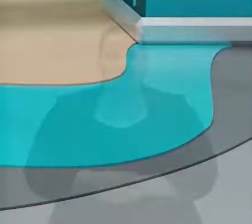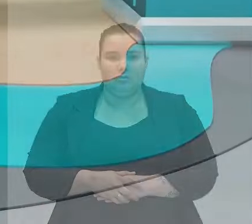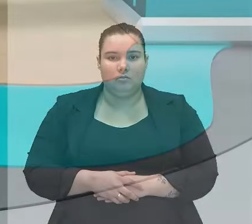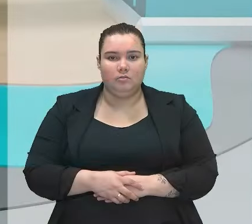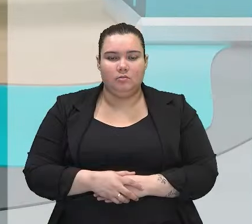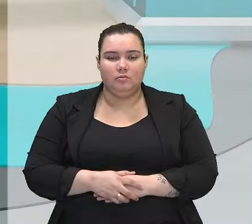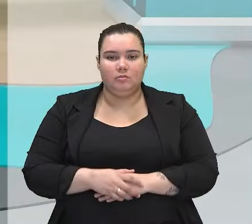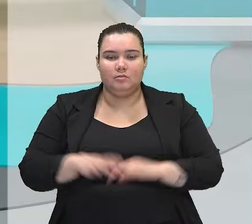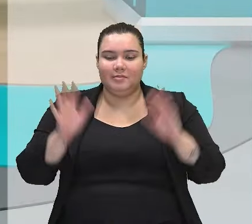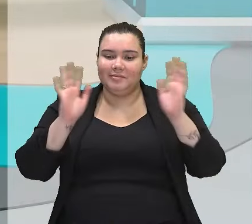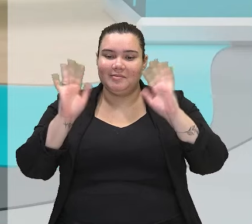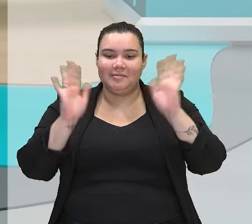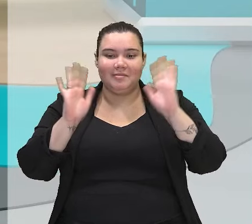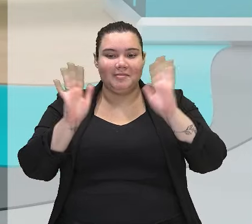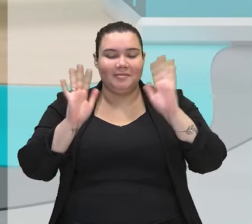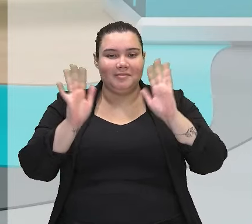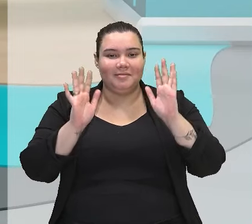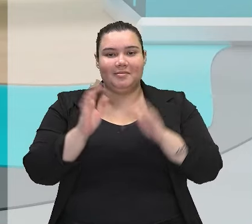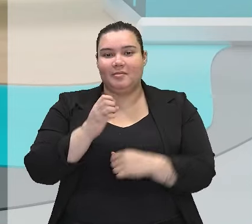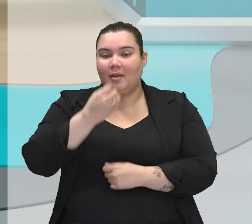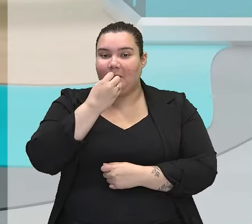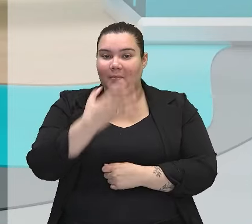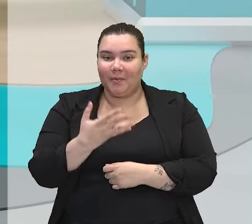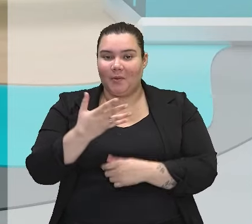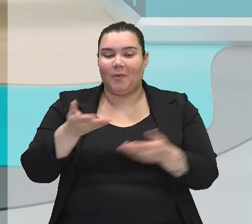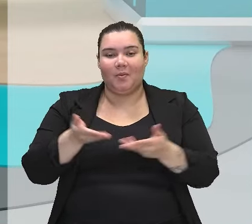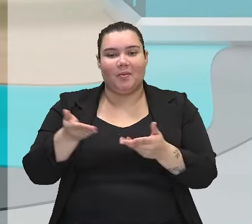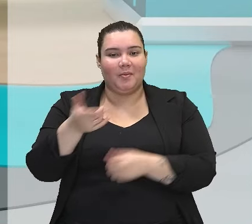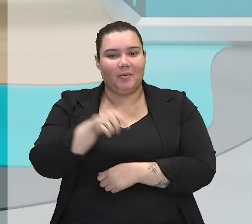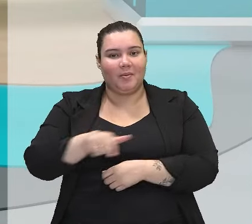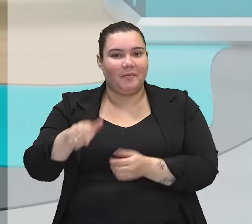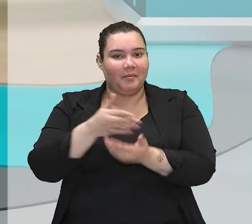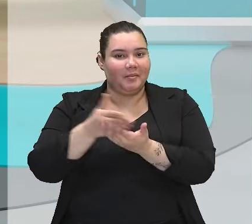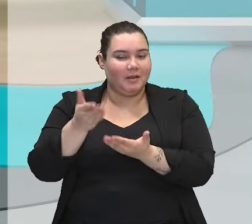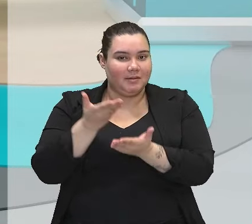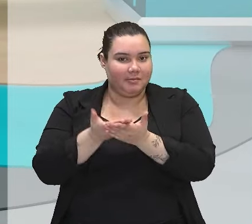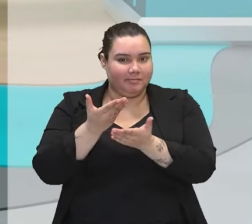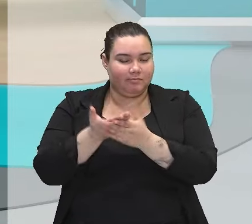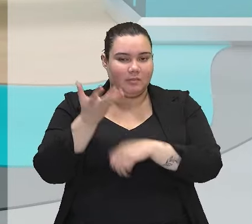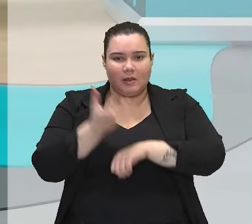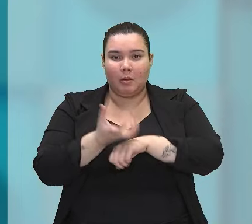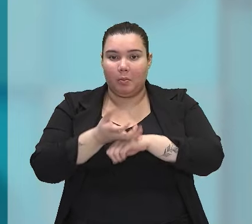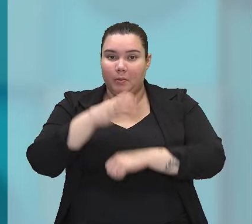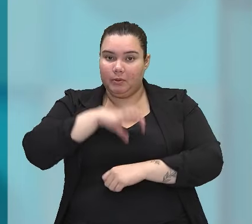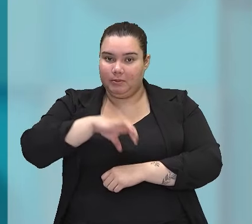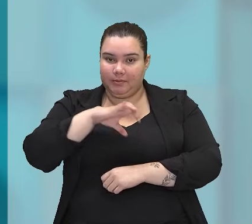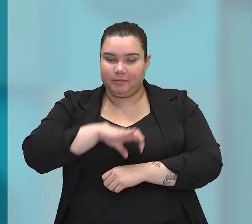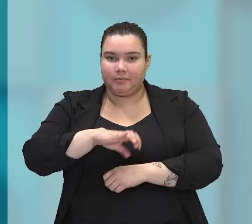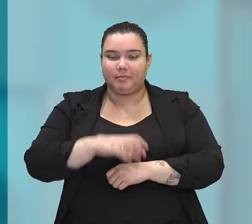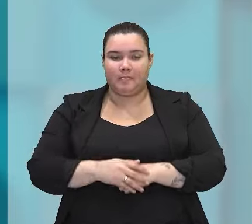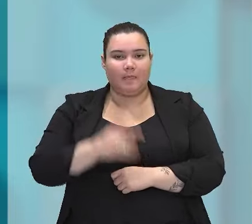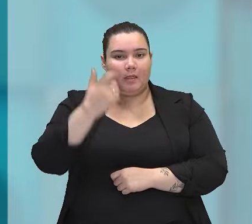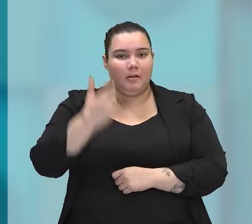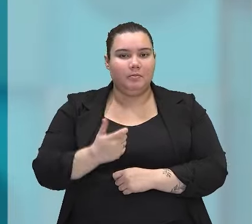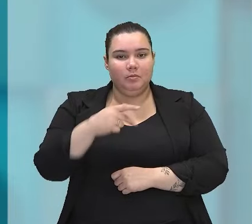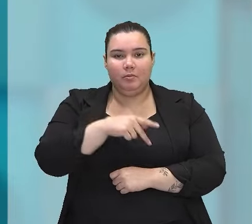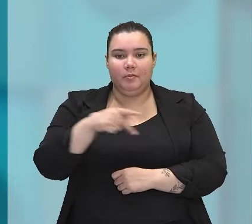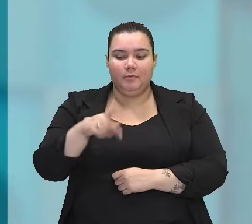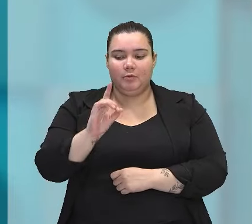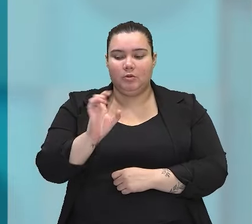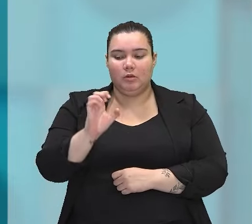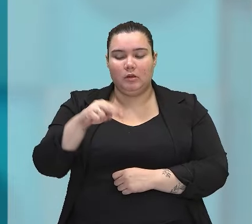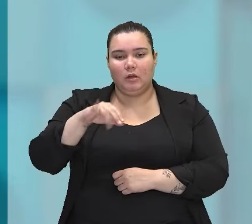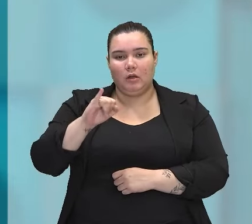Olá, turmas! Que bom encontrar vocês para mais uma aula de língua portuguesa. Eu sou o professor Denilson